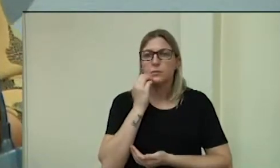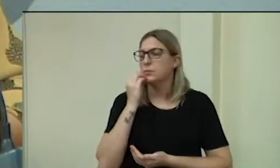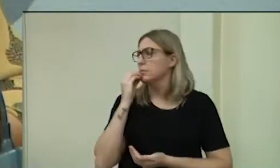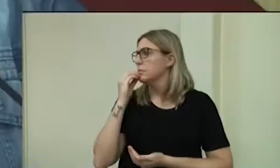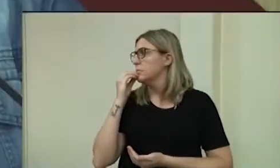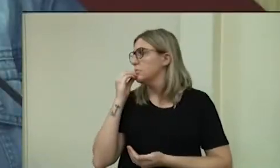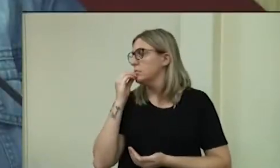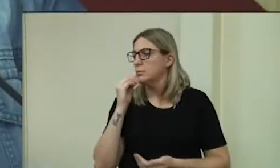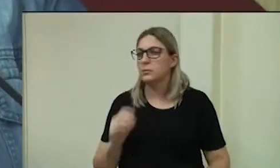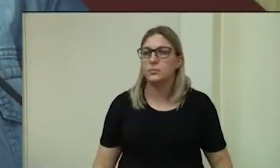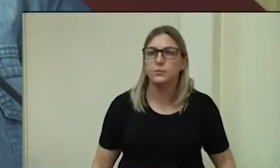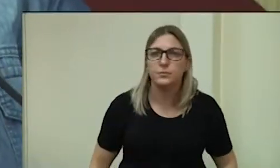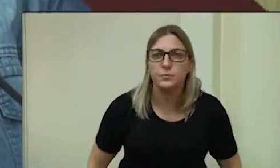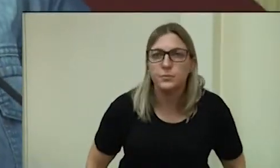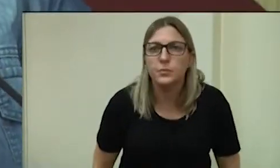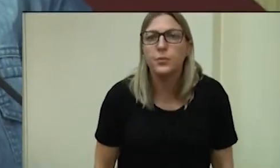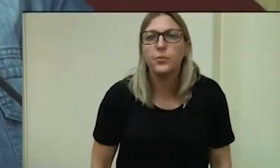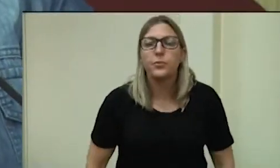Pois não, vereador?